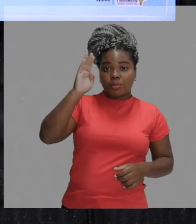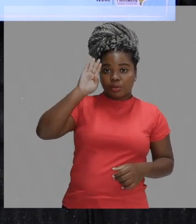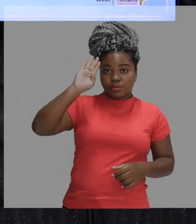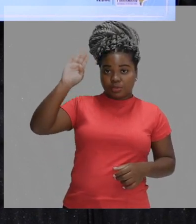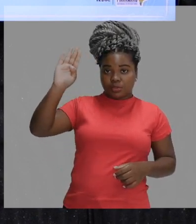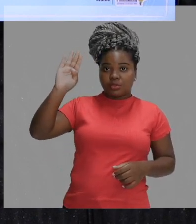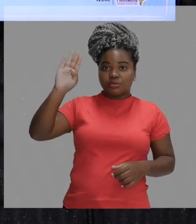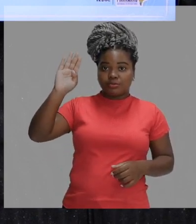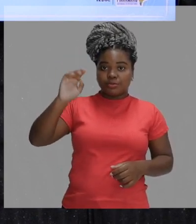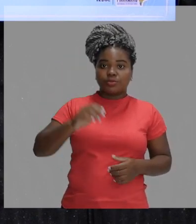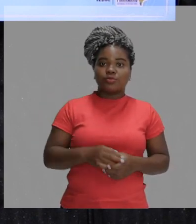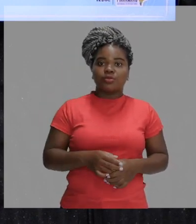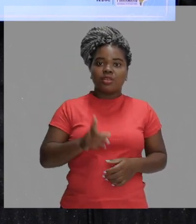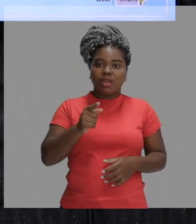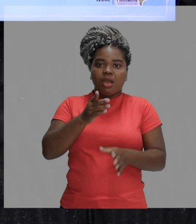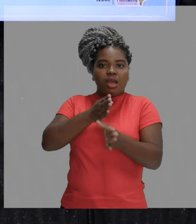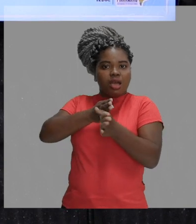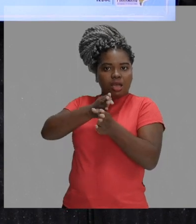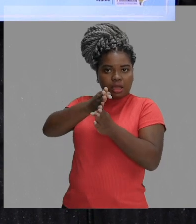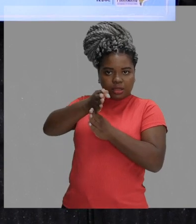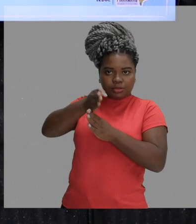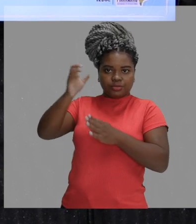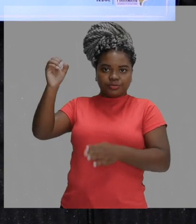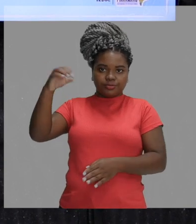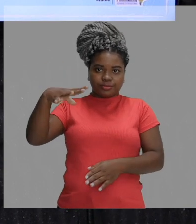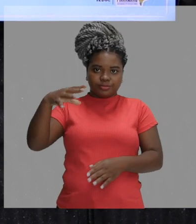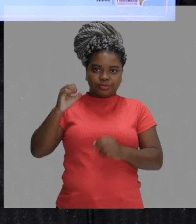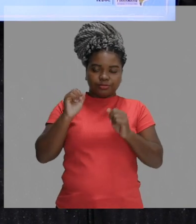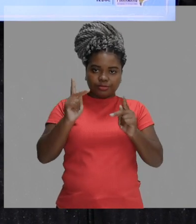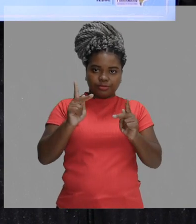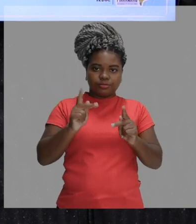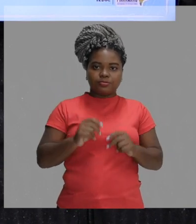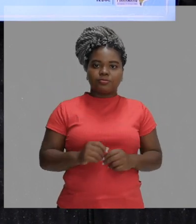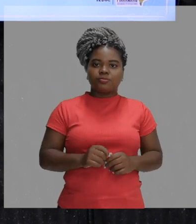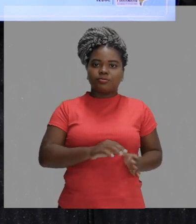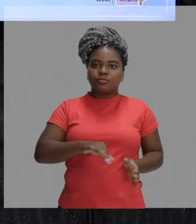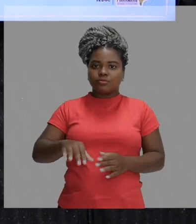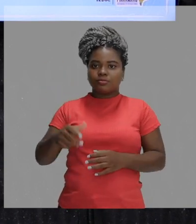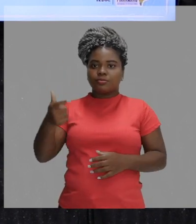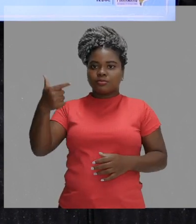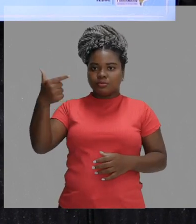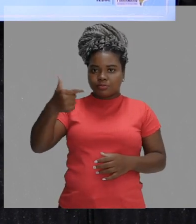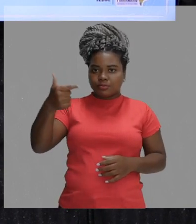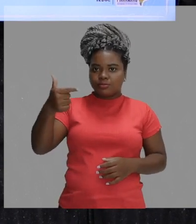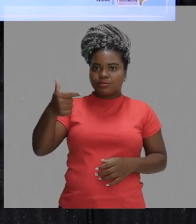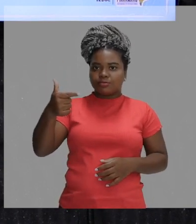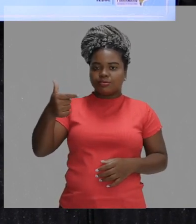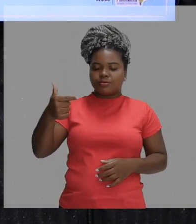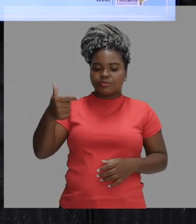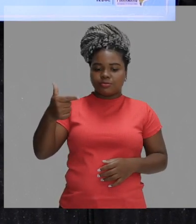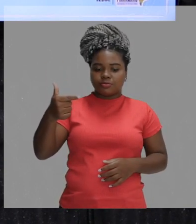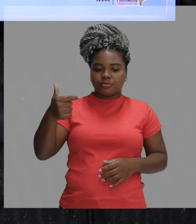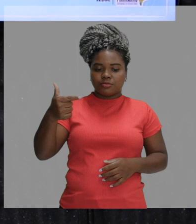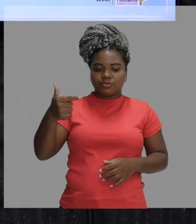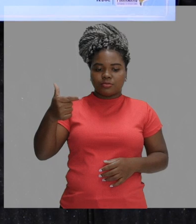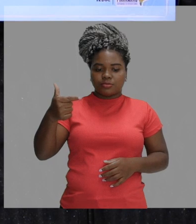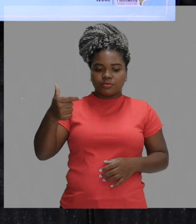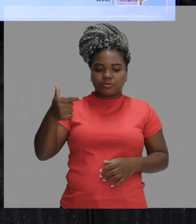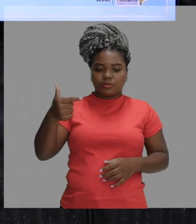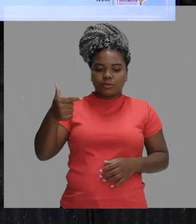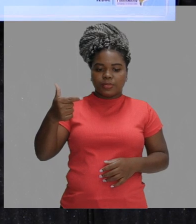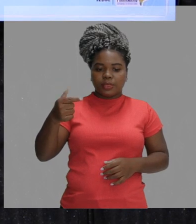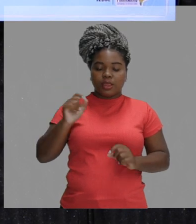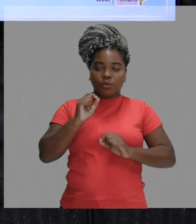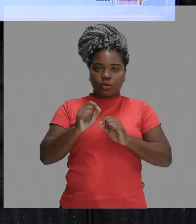propagação reta e linha na luz. Ok? O segundo princípio é o princípio da